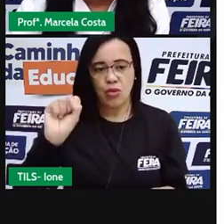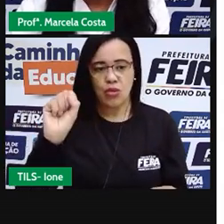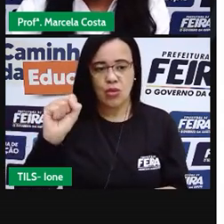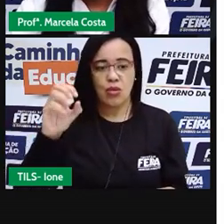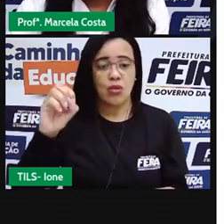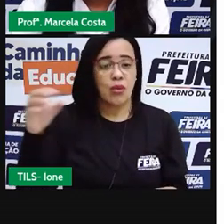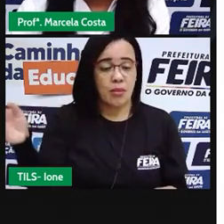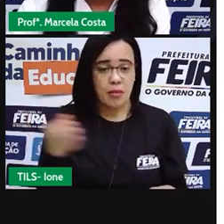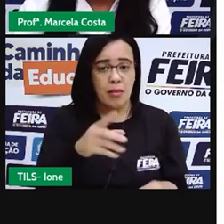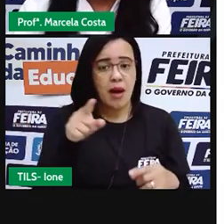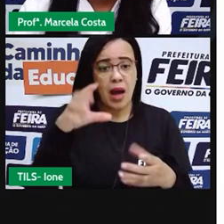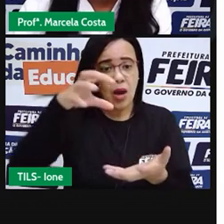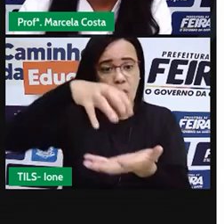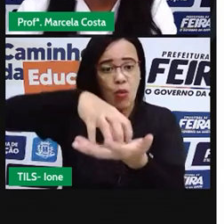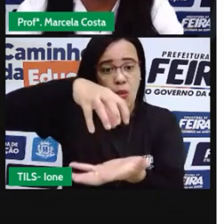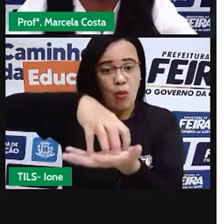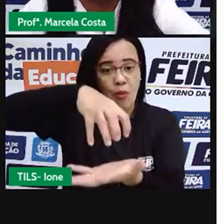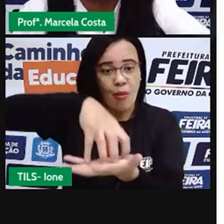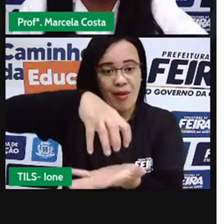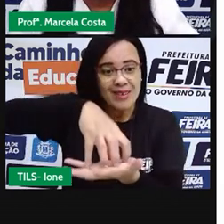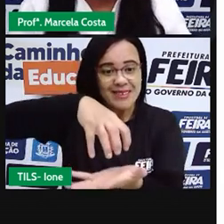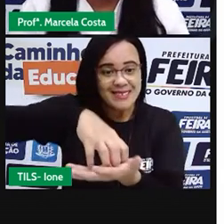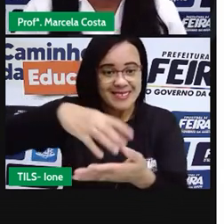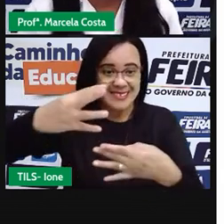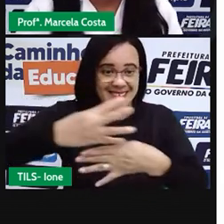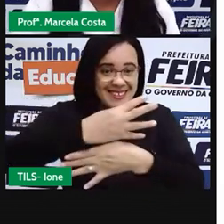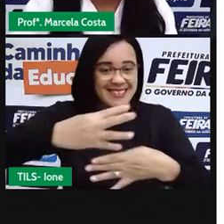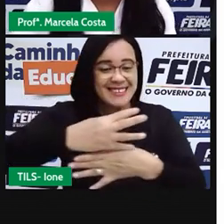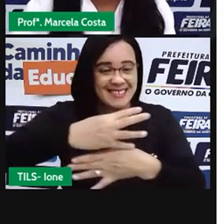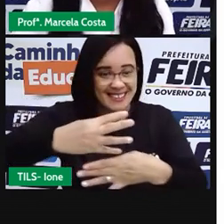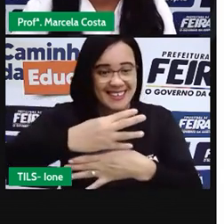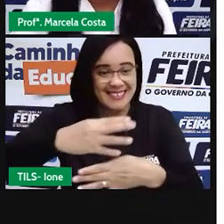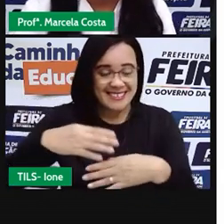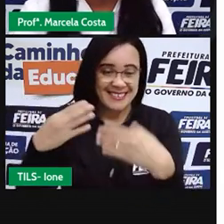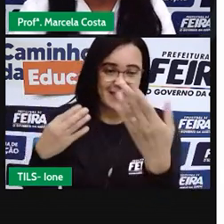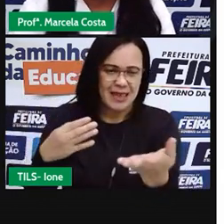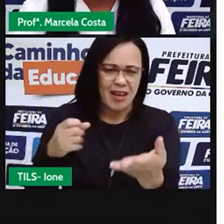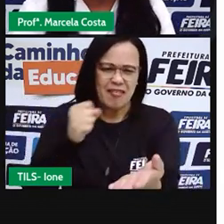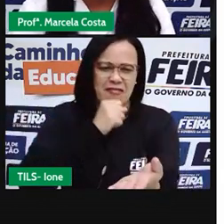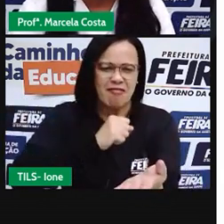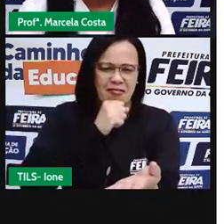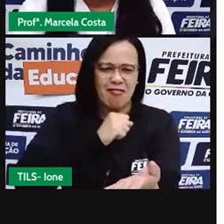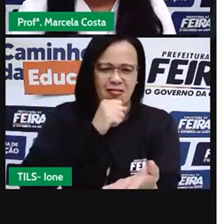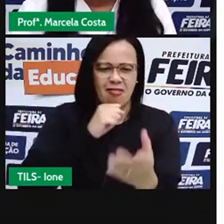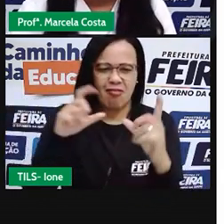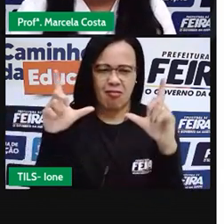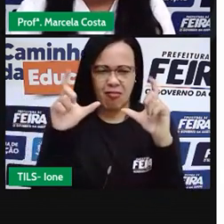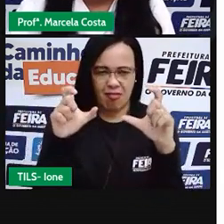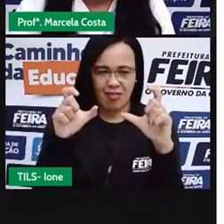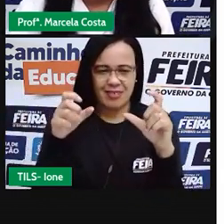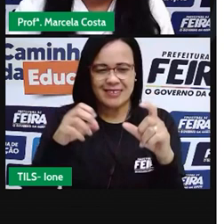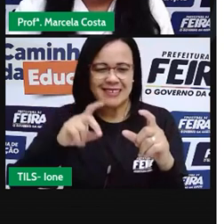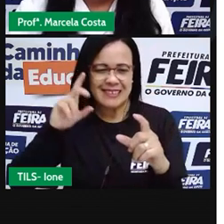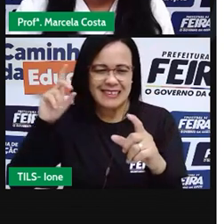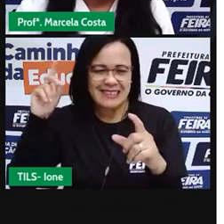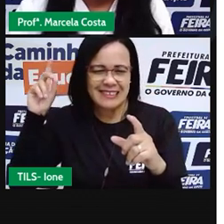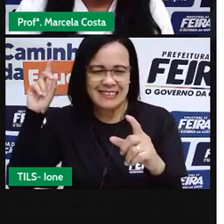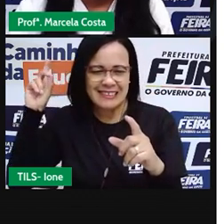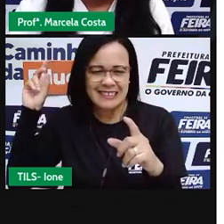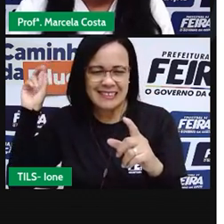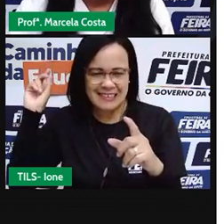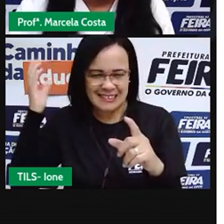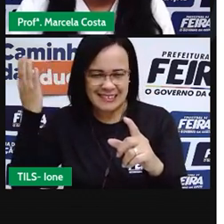Veja uma imagem antiga aí da Igreja Senhor dos Passos, onde ela ainda não